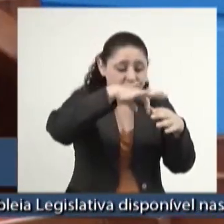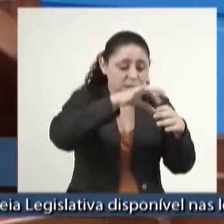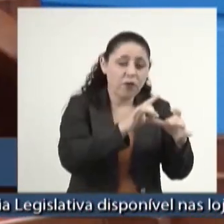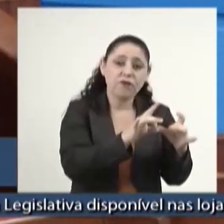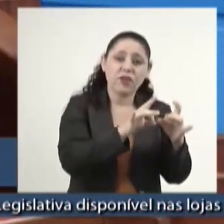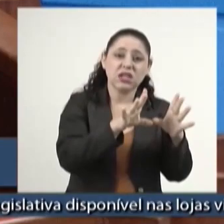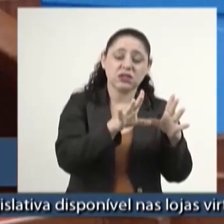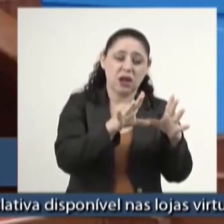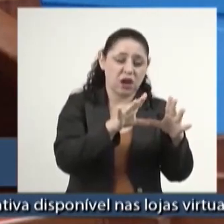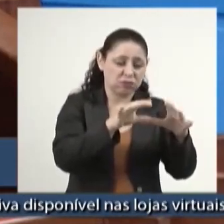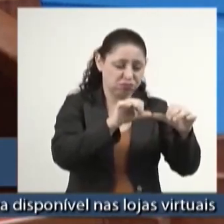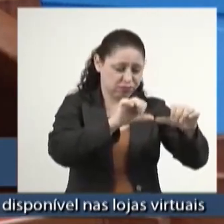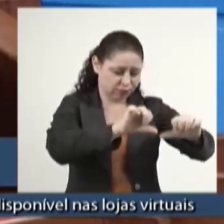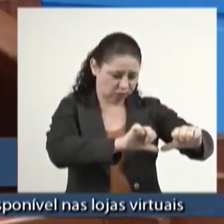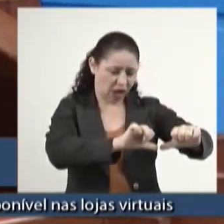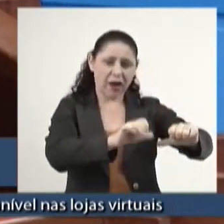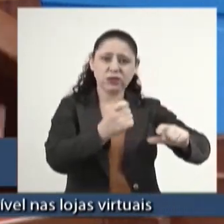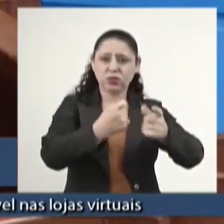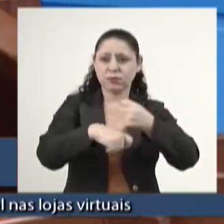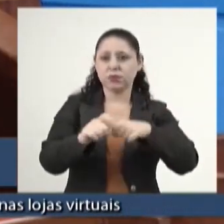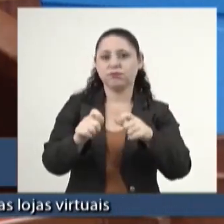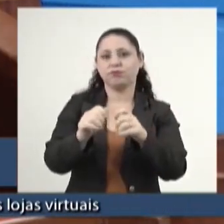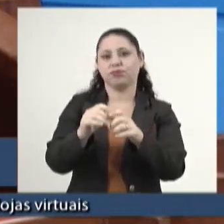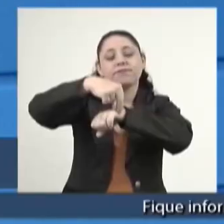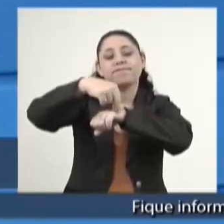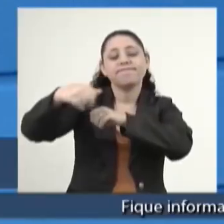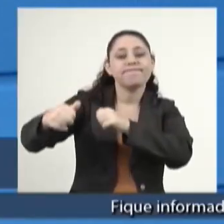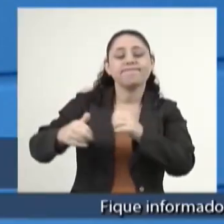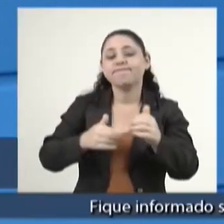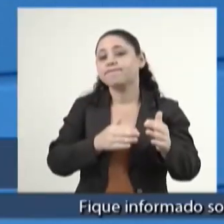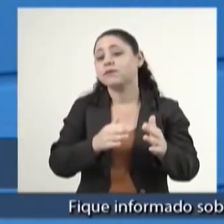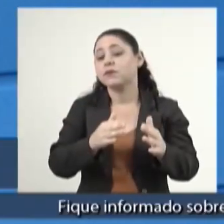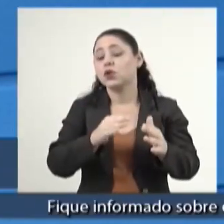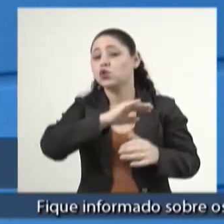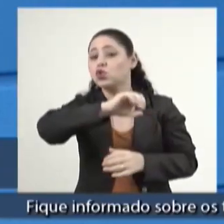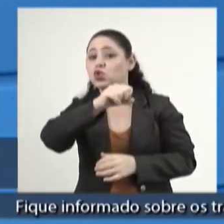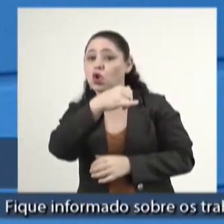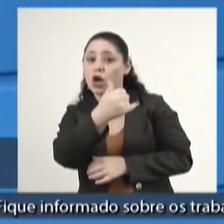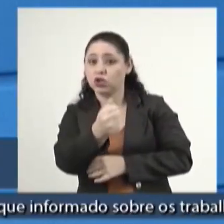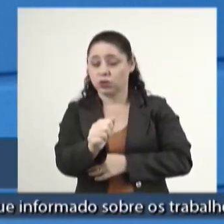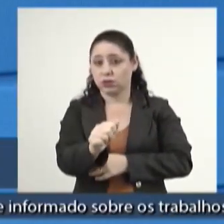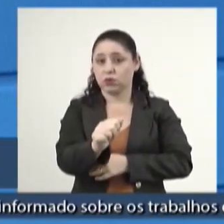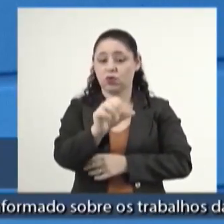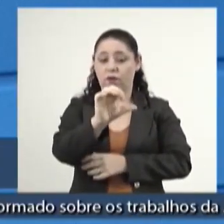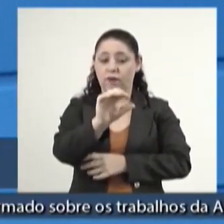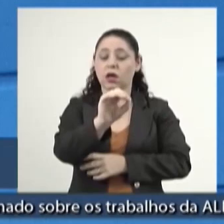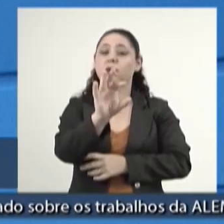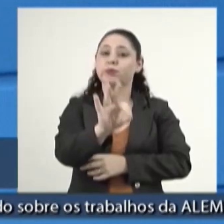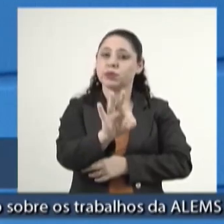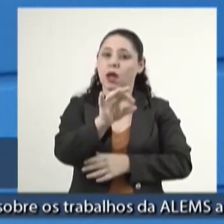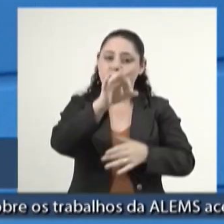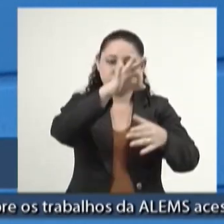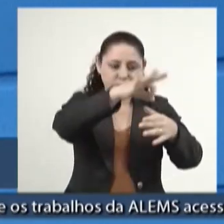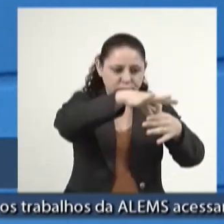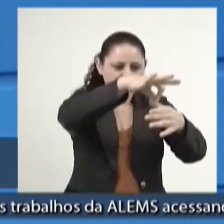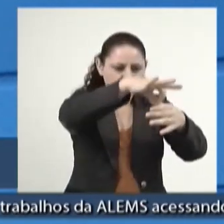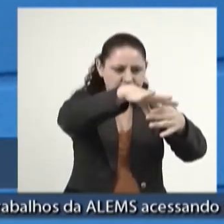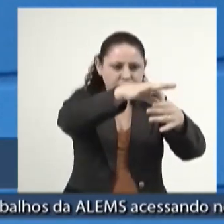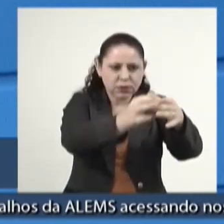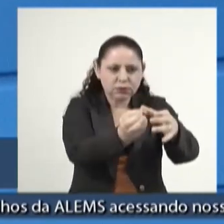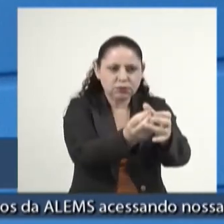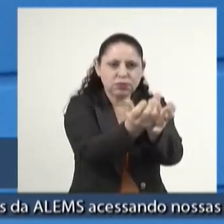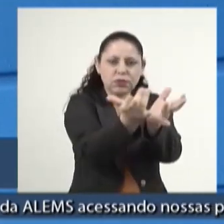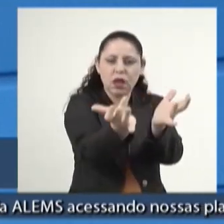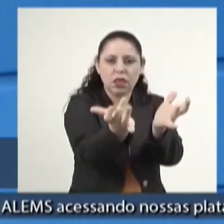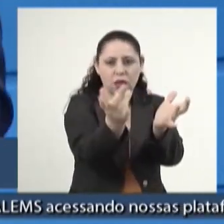primário indo mal, a economia vai mal. 90% desse povo que está plantando não